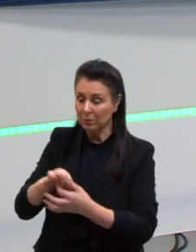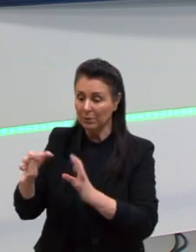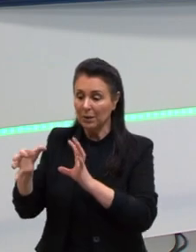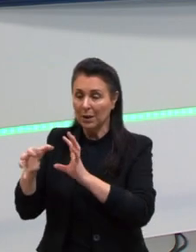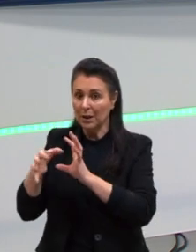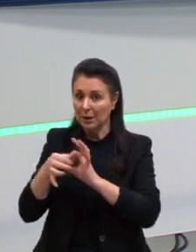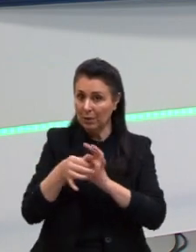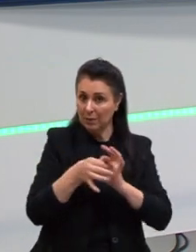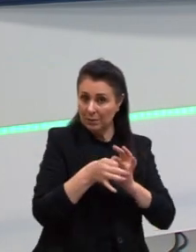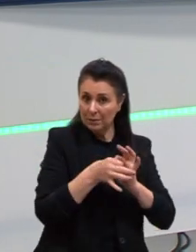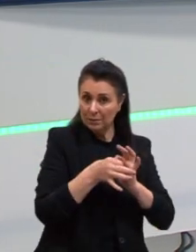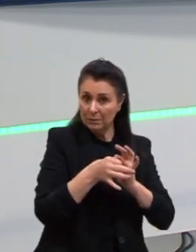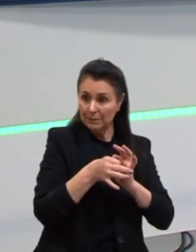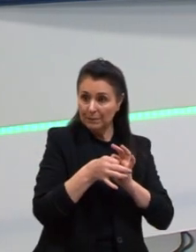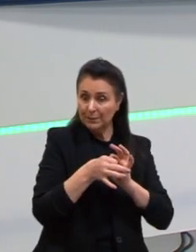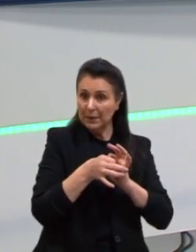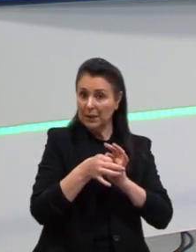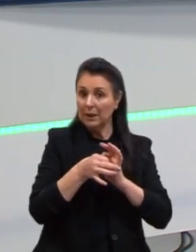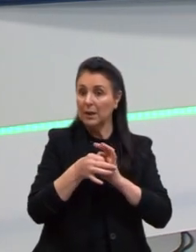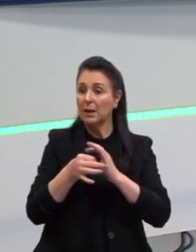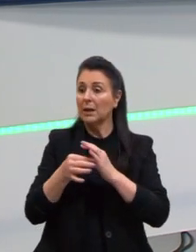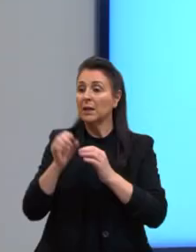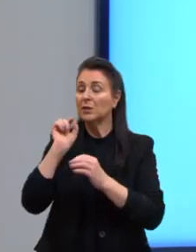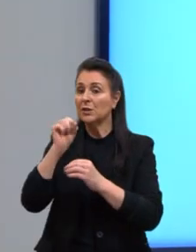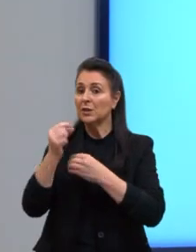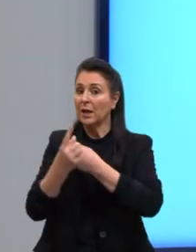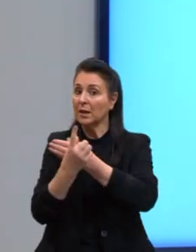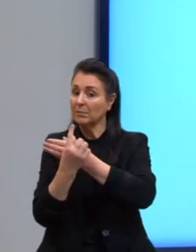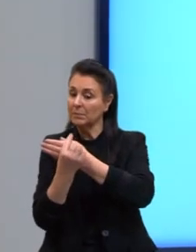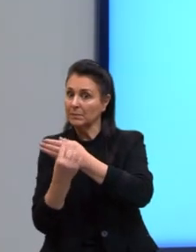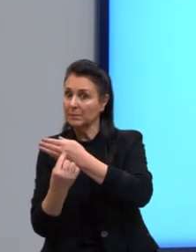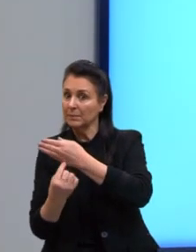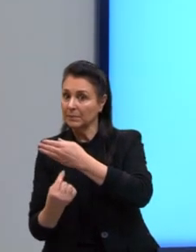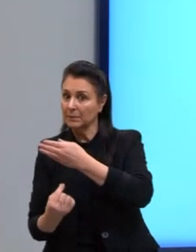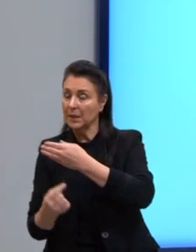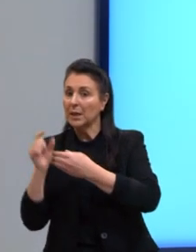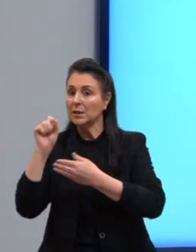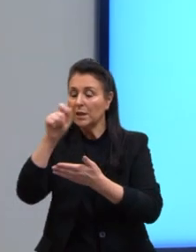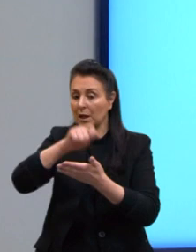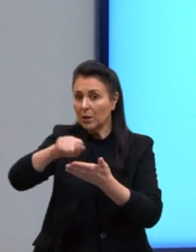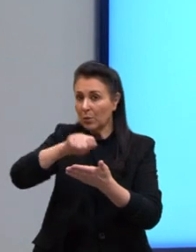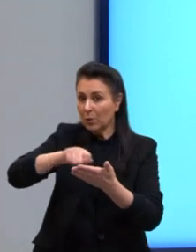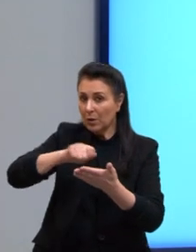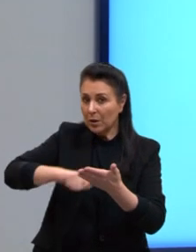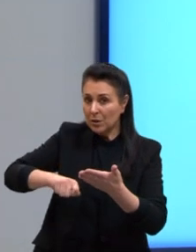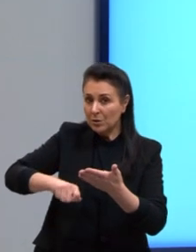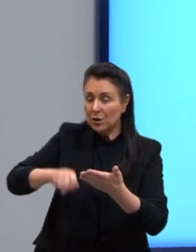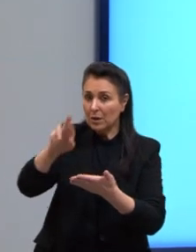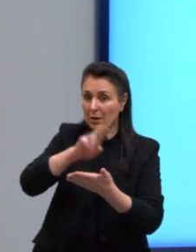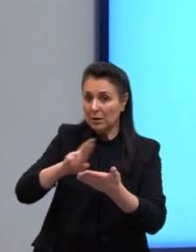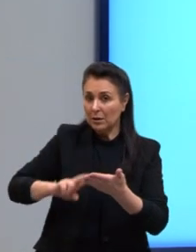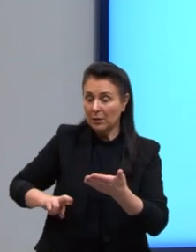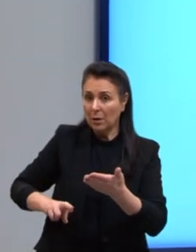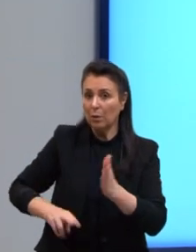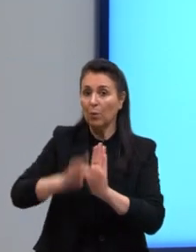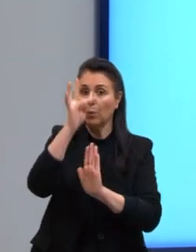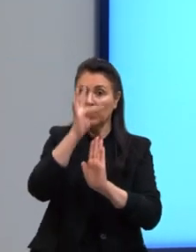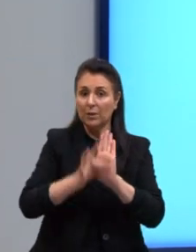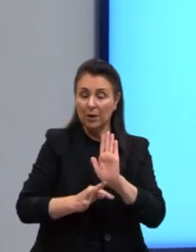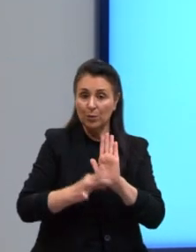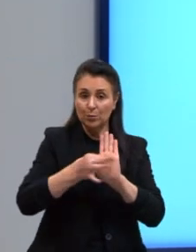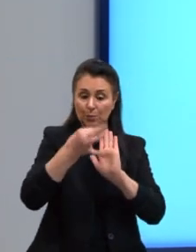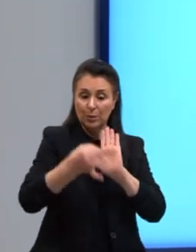corrige a redação do Enem. O meu texto dissertativo argumentativo precisa, ele é